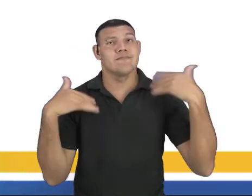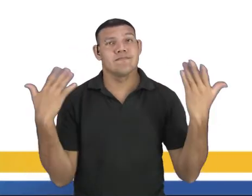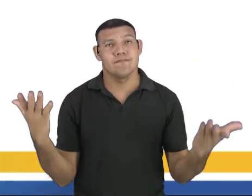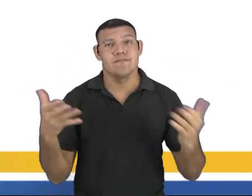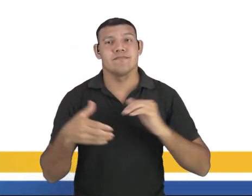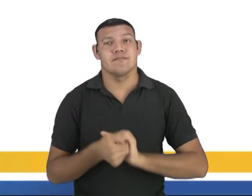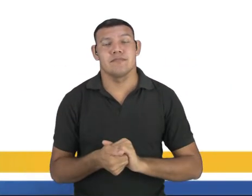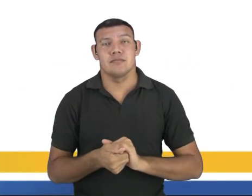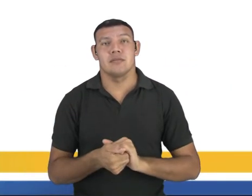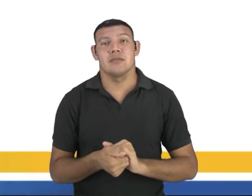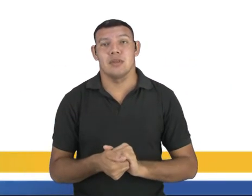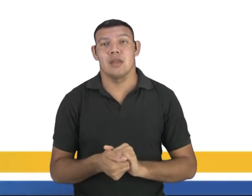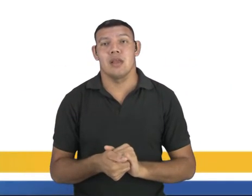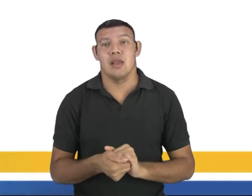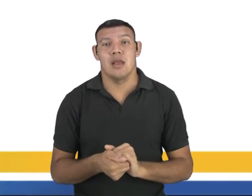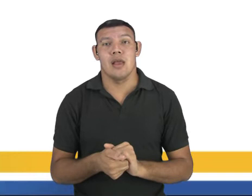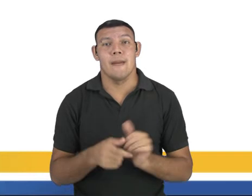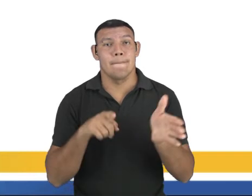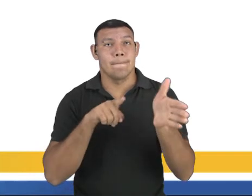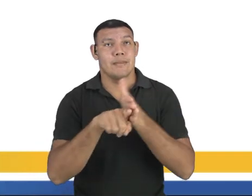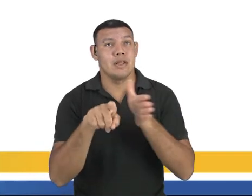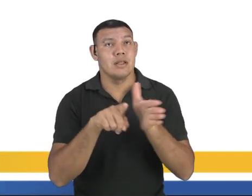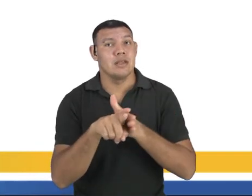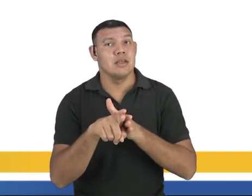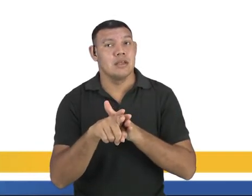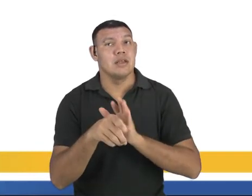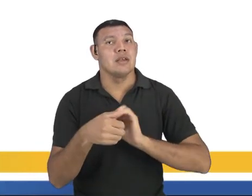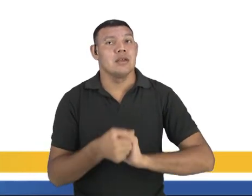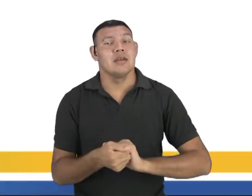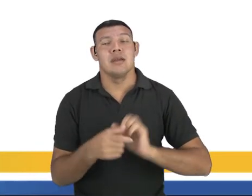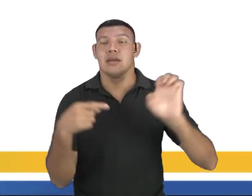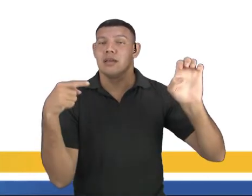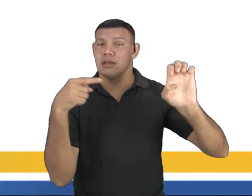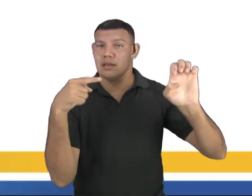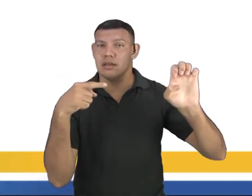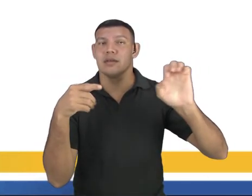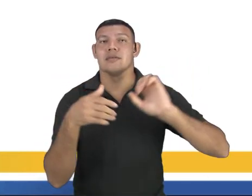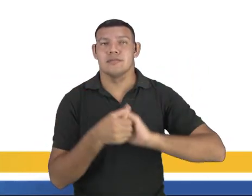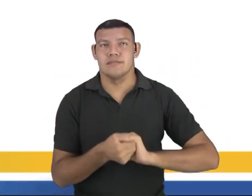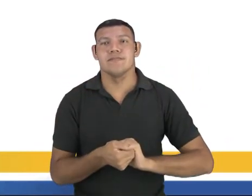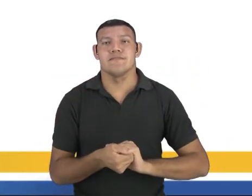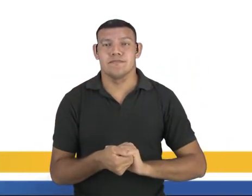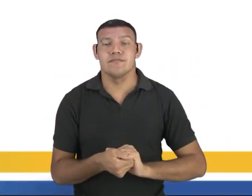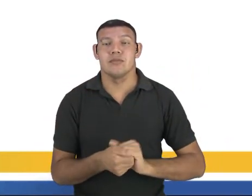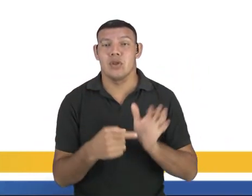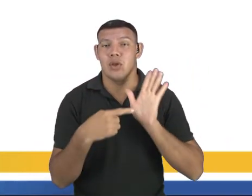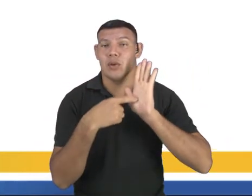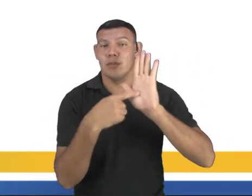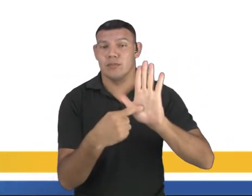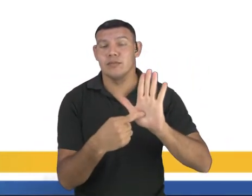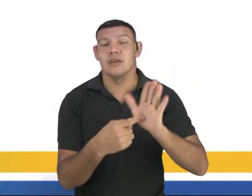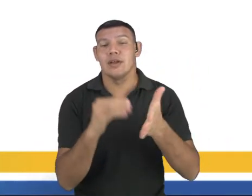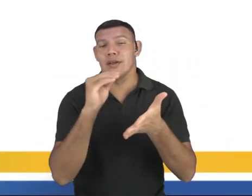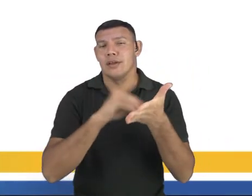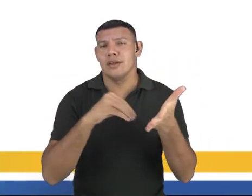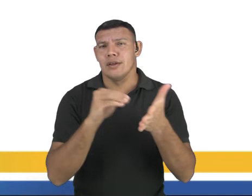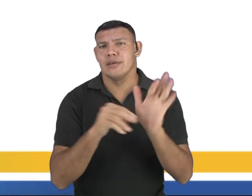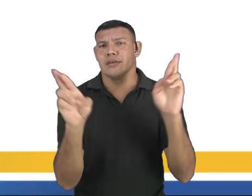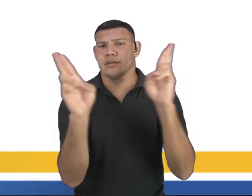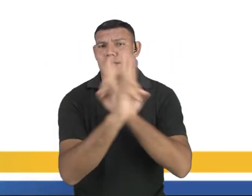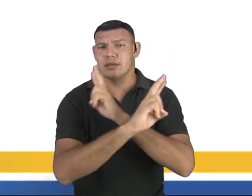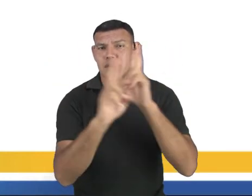a nossa questão é a letra E. Ela retrata a precariedade das